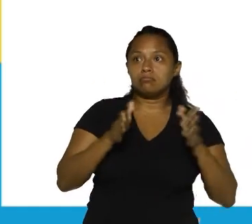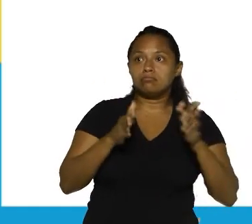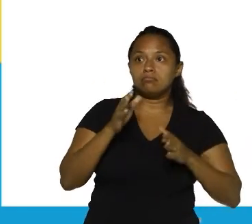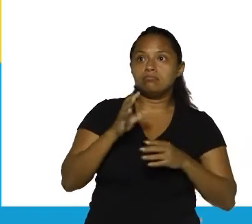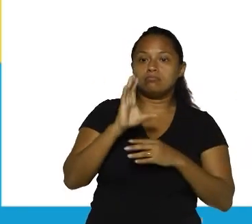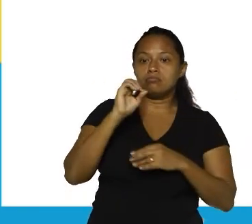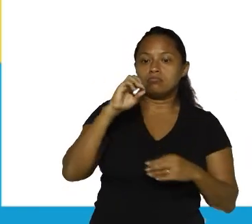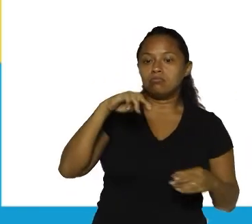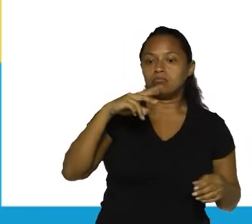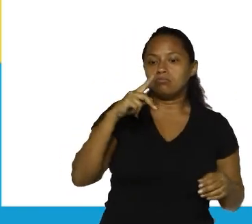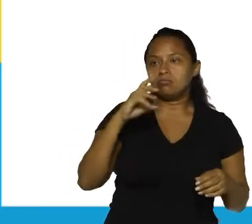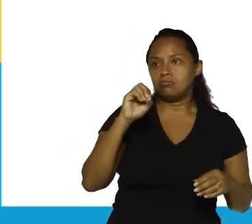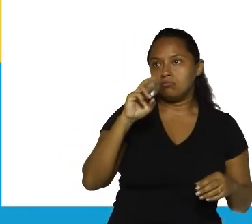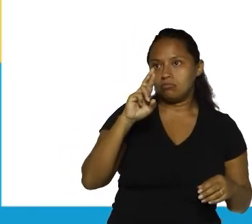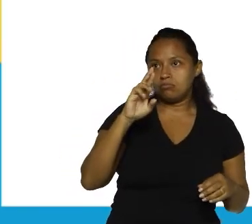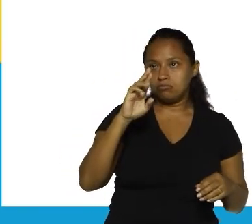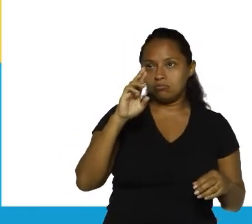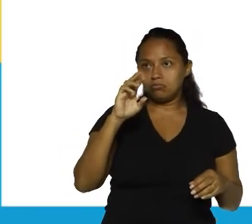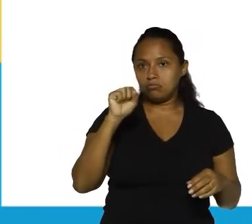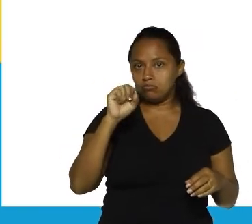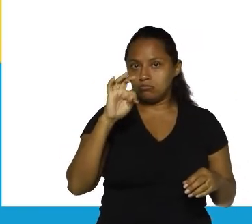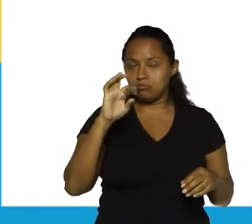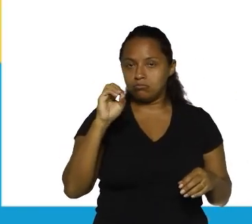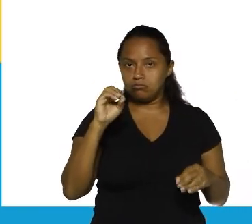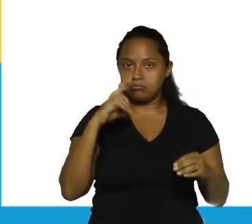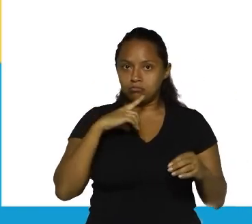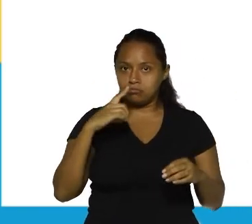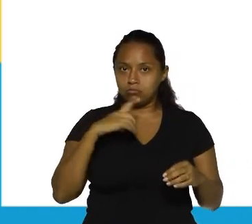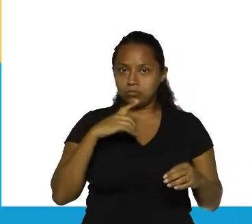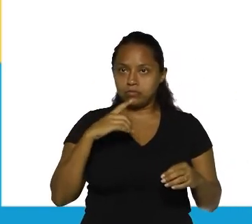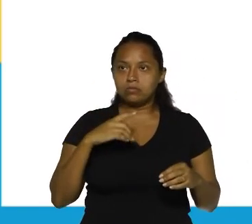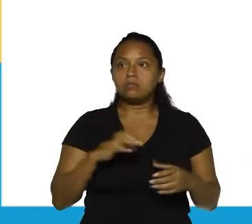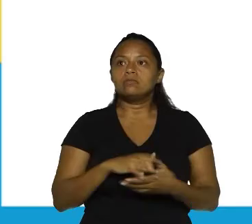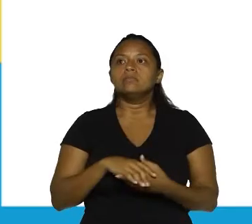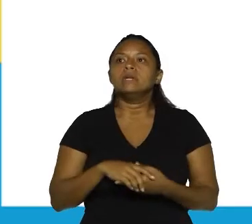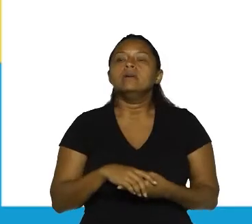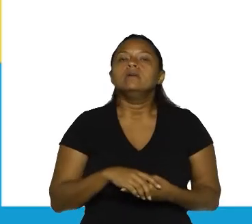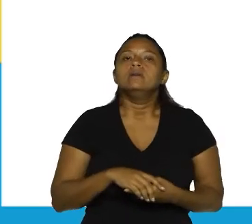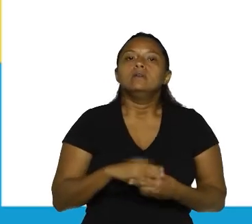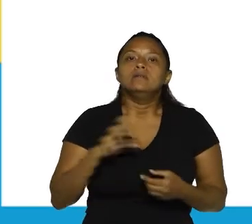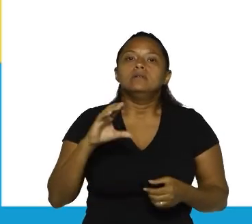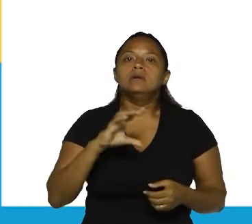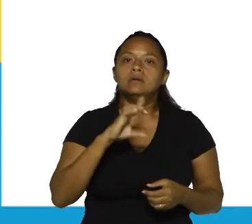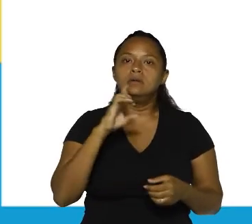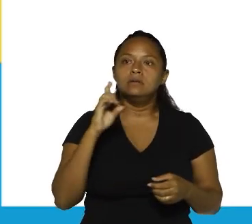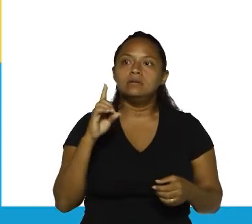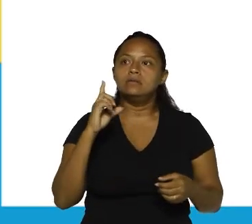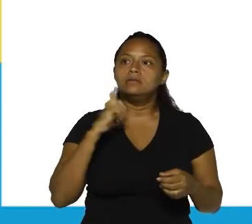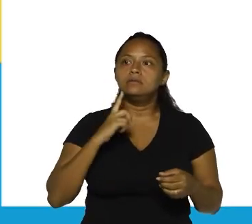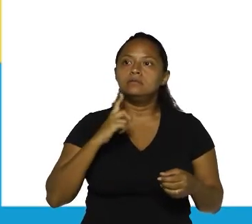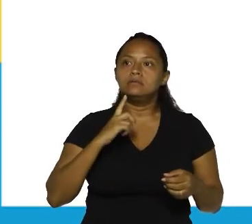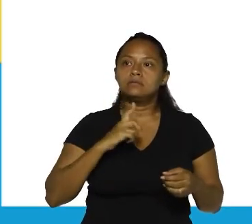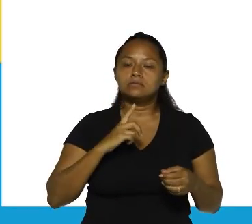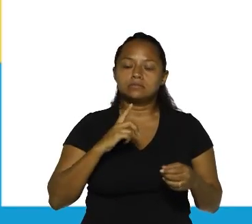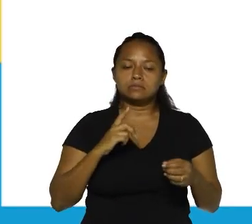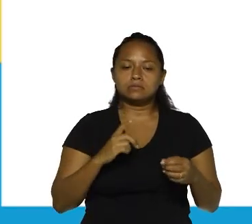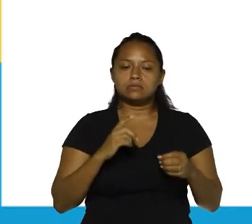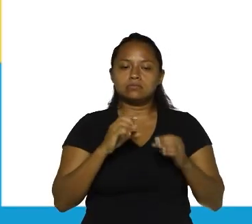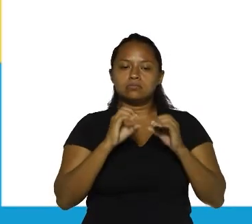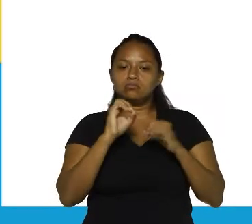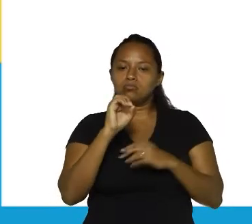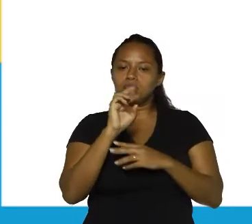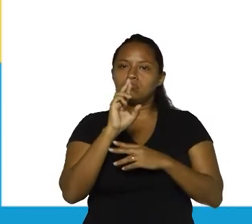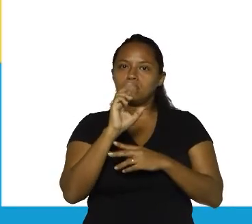coordenação. Nós temos período composto por coordenação, quando nós temos orações coordenadas.